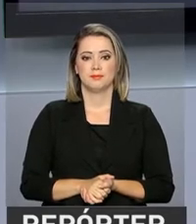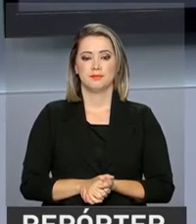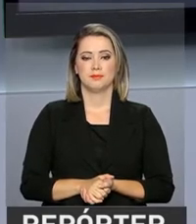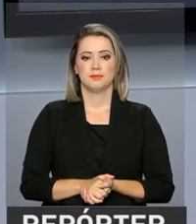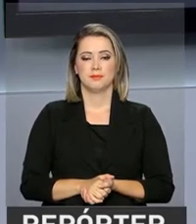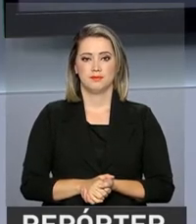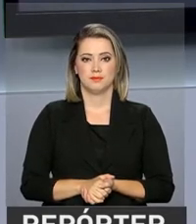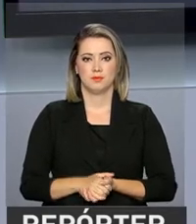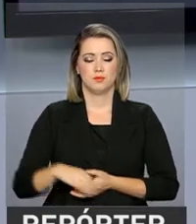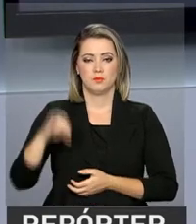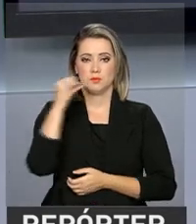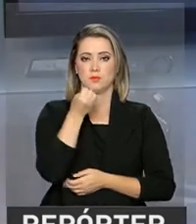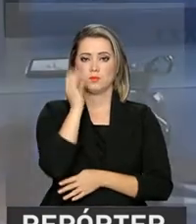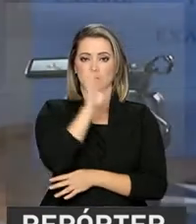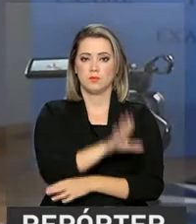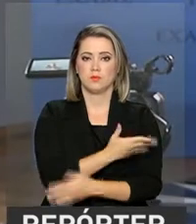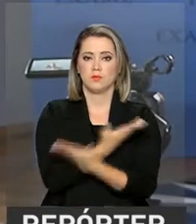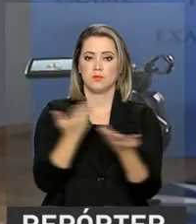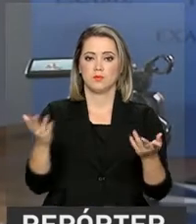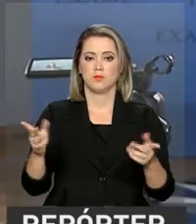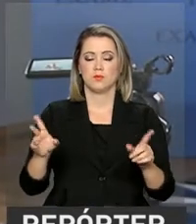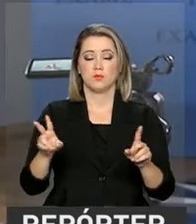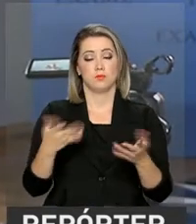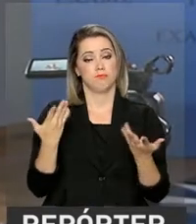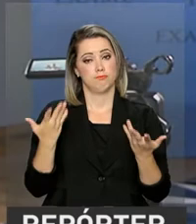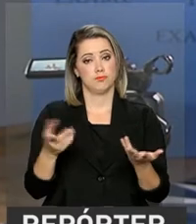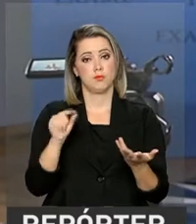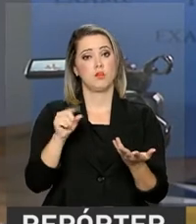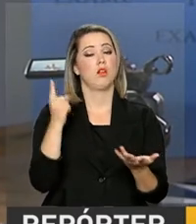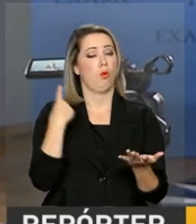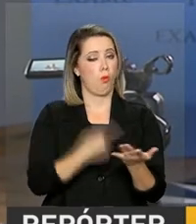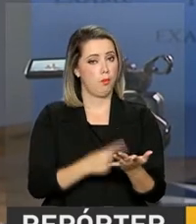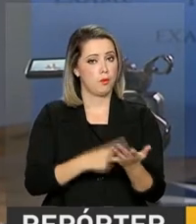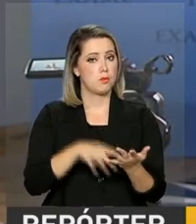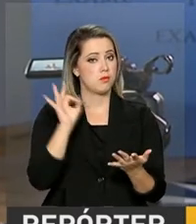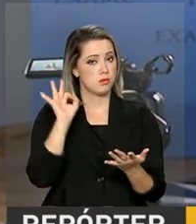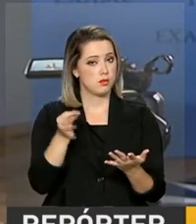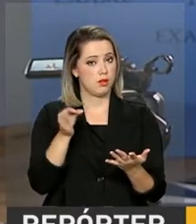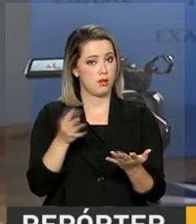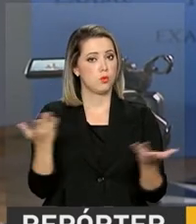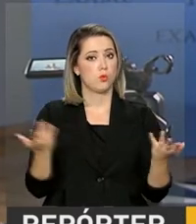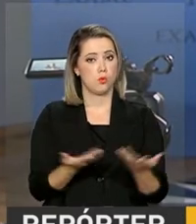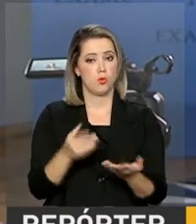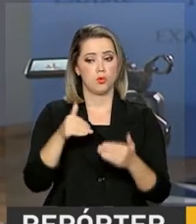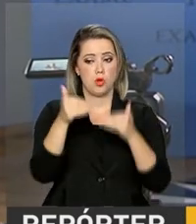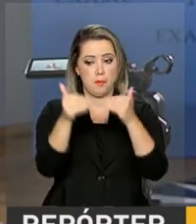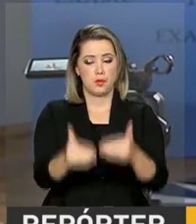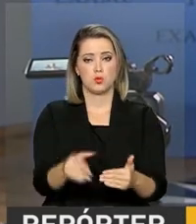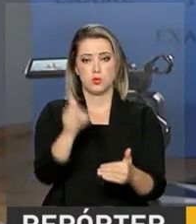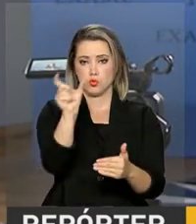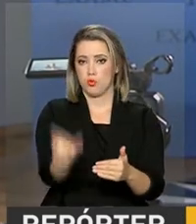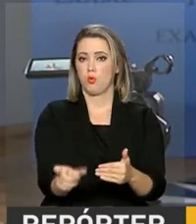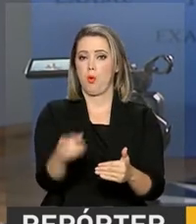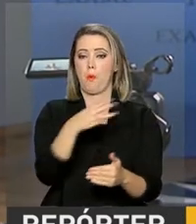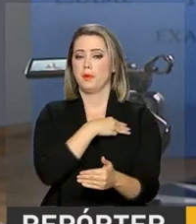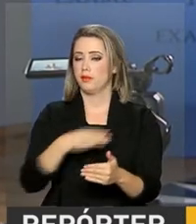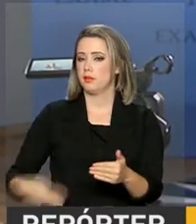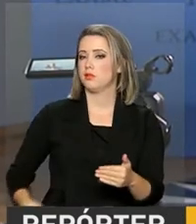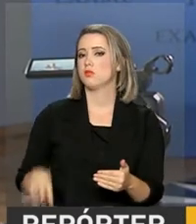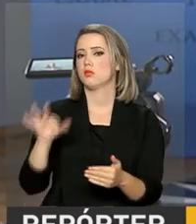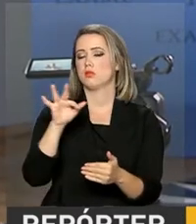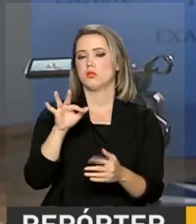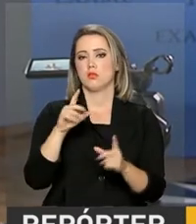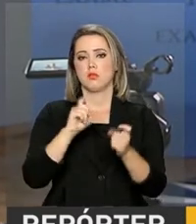Oi, Roberto. Boa tarde para você. Boa tarde a todos. Olha, estão confirmadas as presenças aí do ministro da Fazenda, ministro Henrique